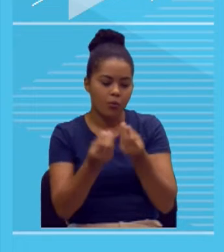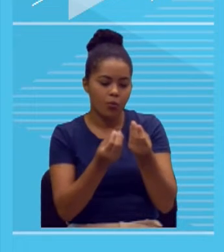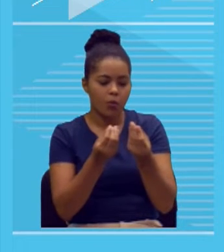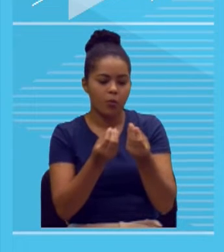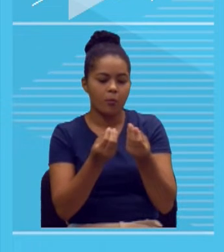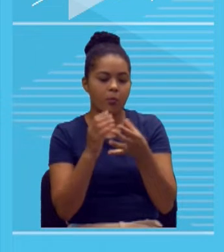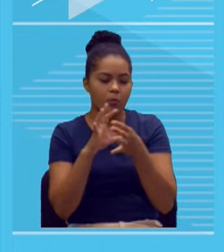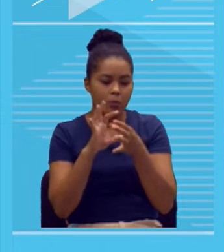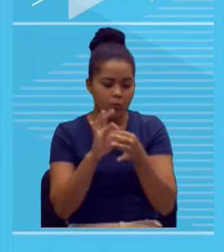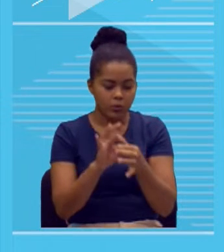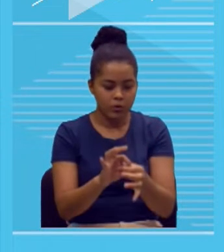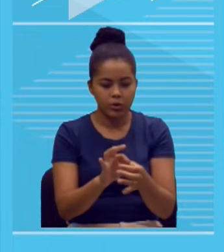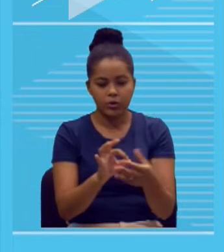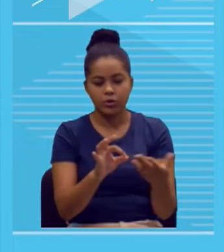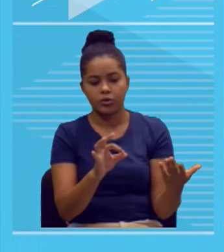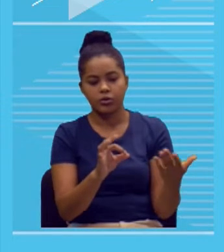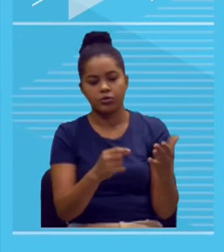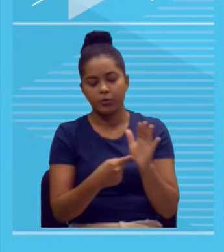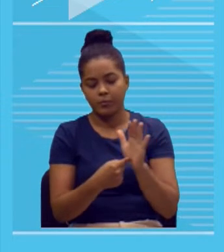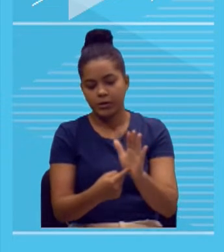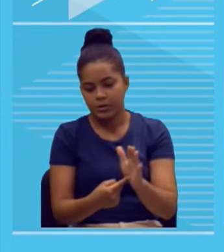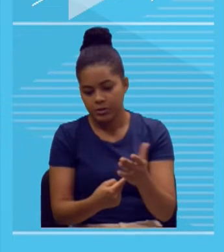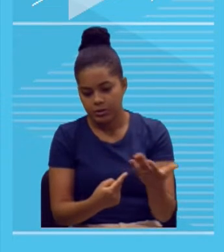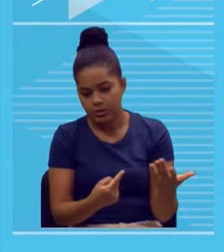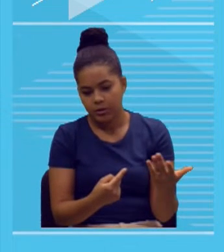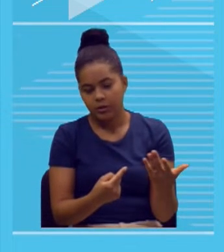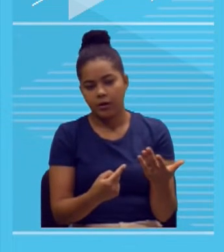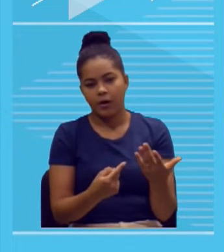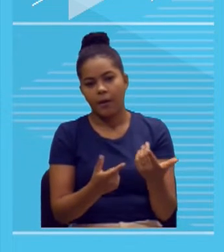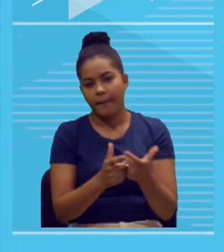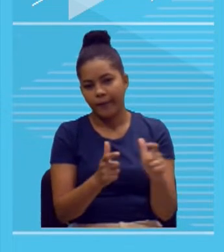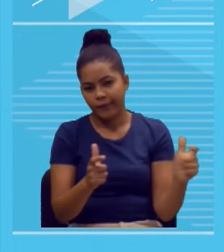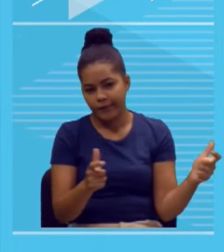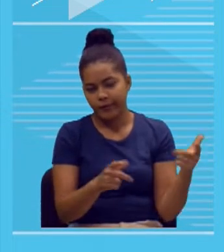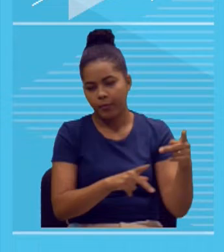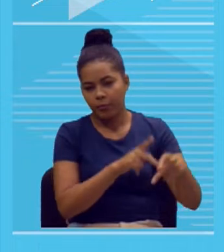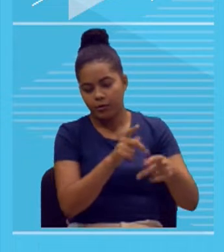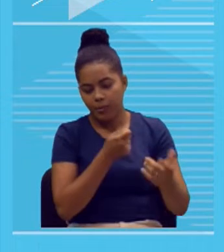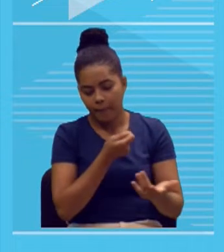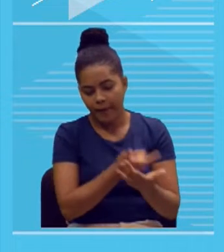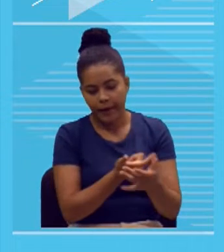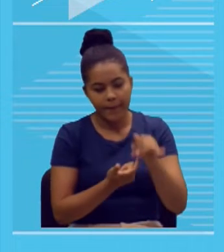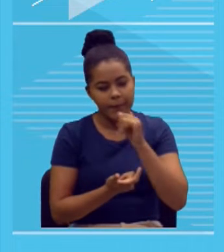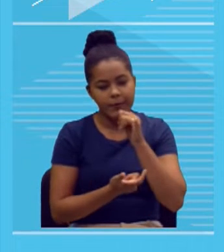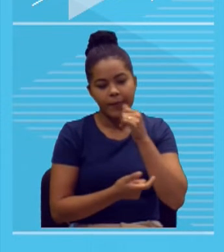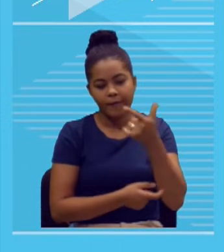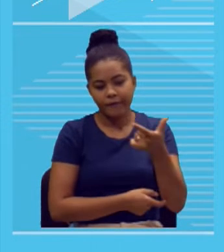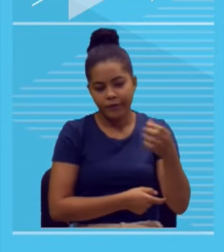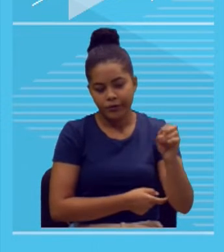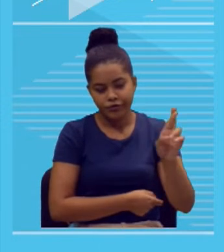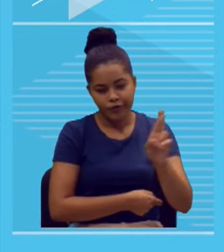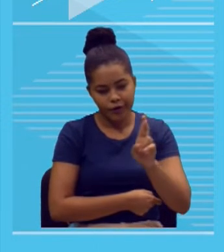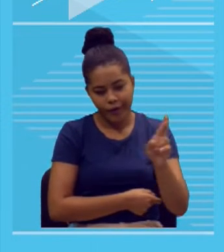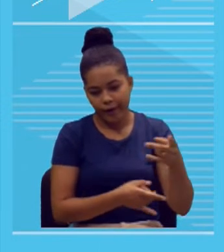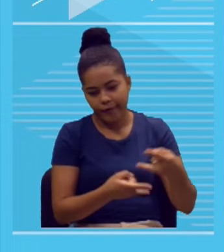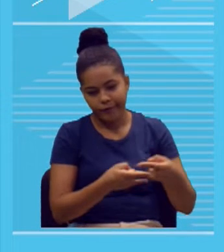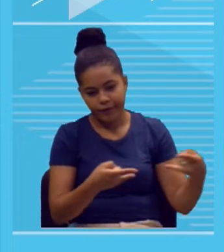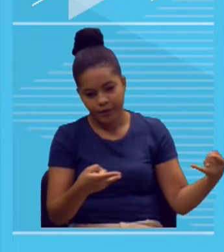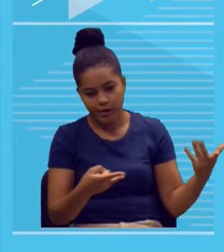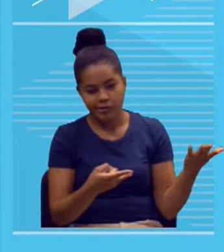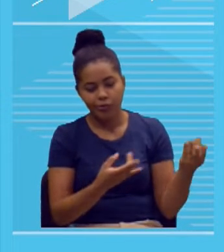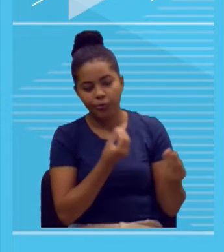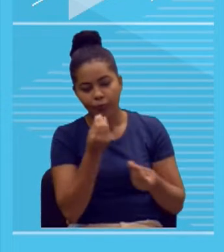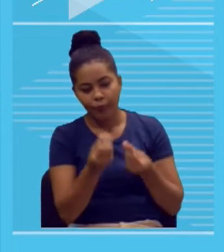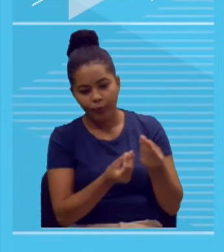mostrar que realmente é muito caro para a maioria da população pagar, por exemplo, 20 reais no ingresso de cinema. A